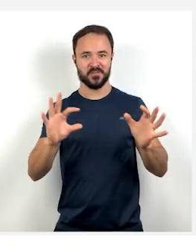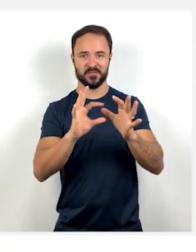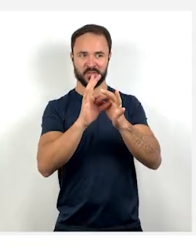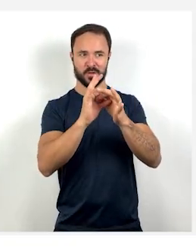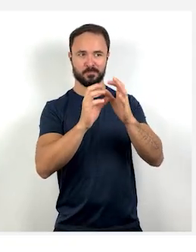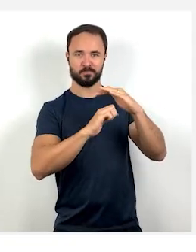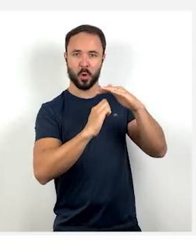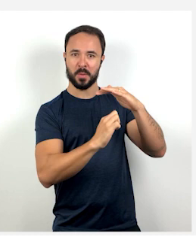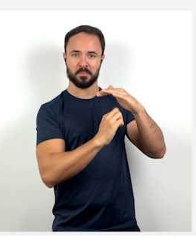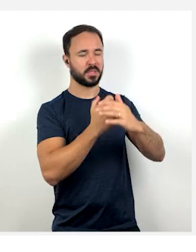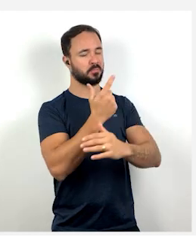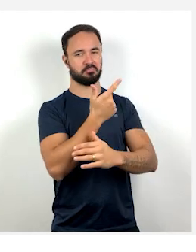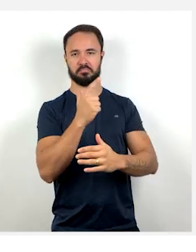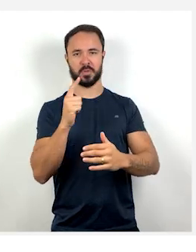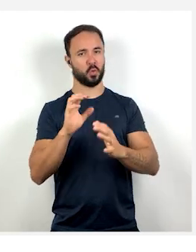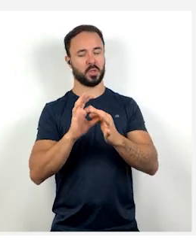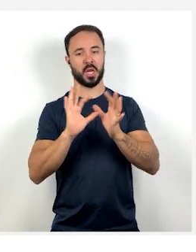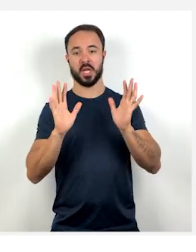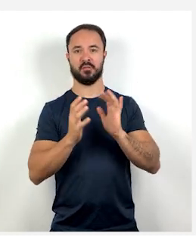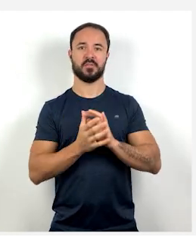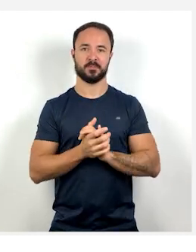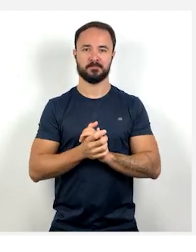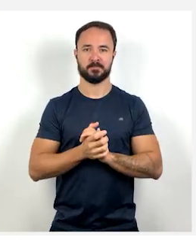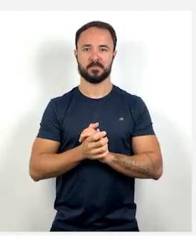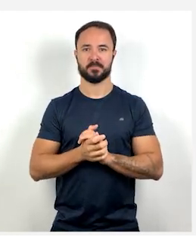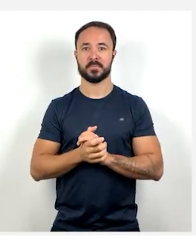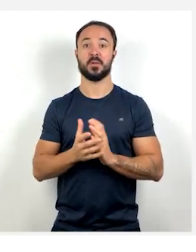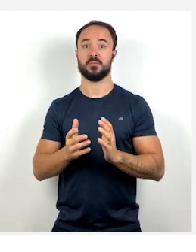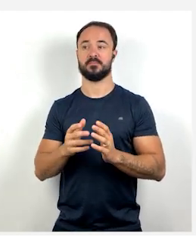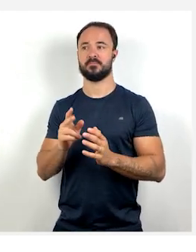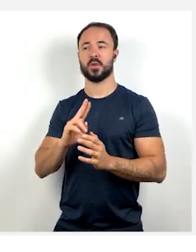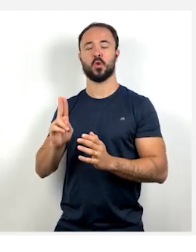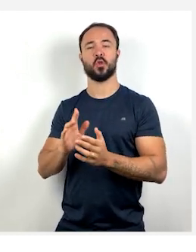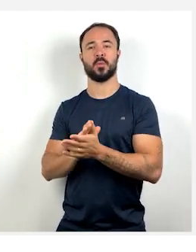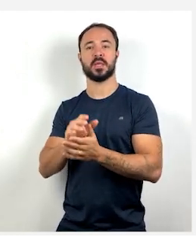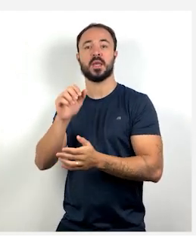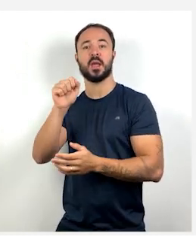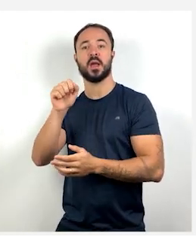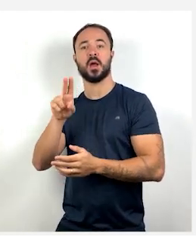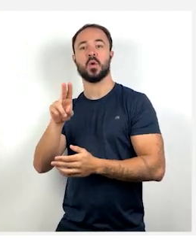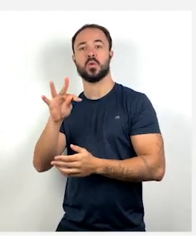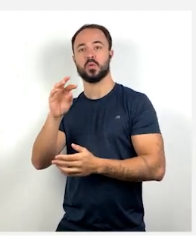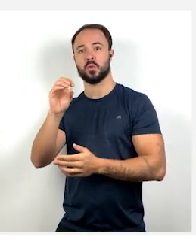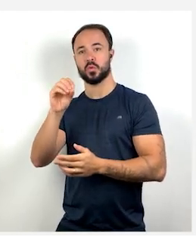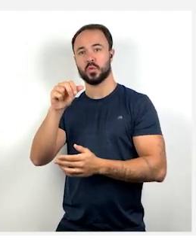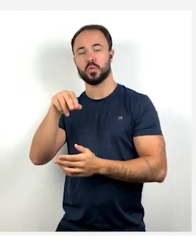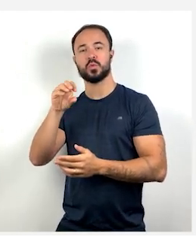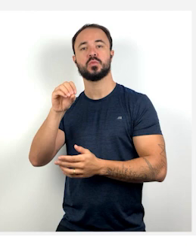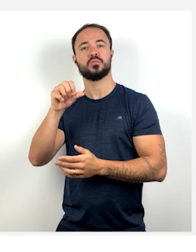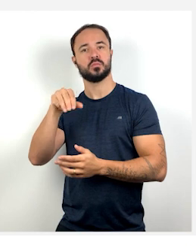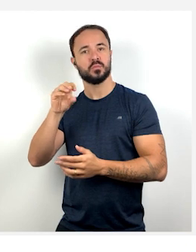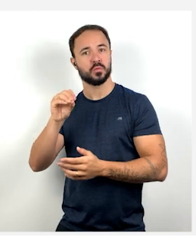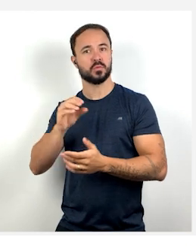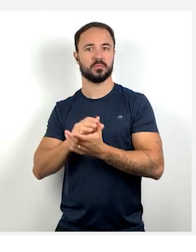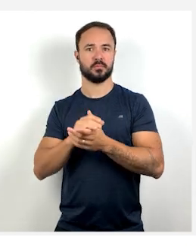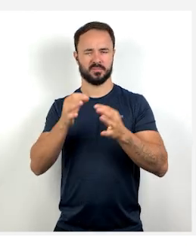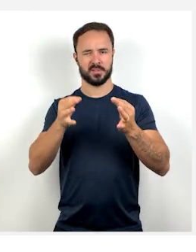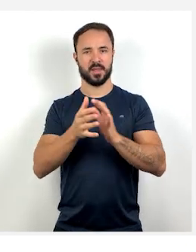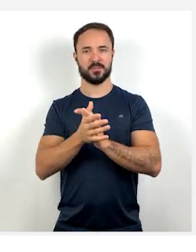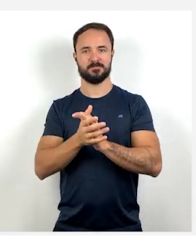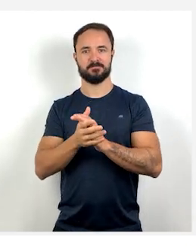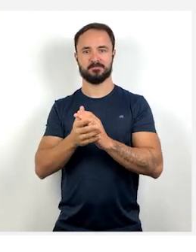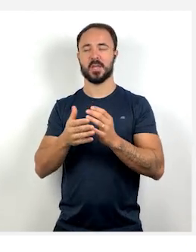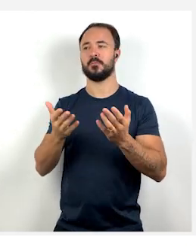vínculo, né? Que é o que a gente chama de trabalhadores autônomos, tá bem? Então, esses são alguns conceitos